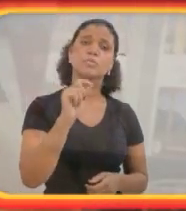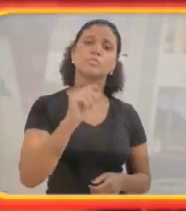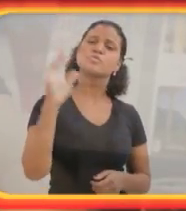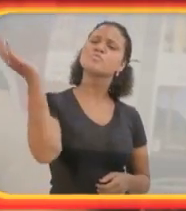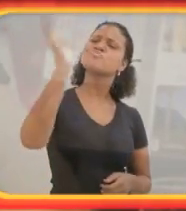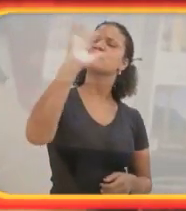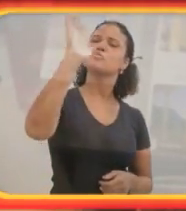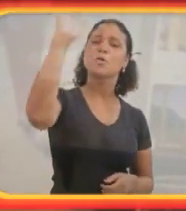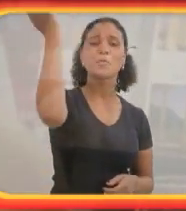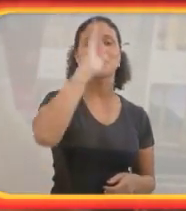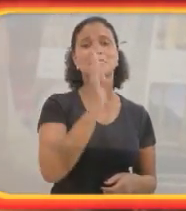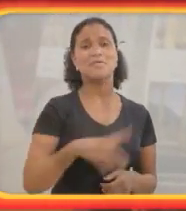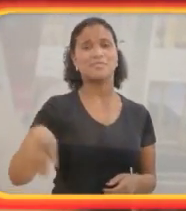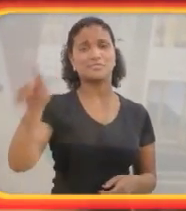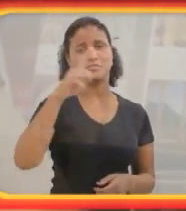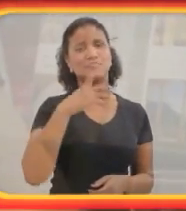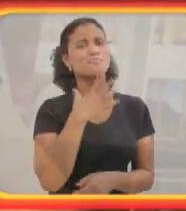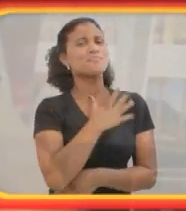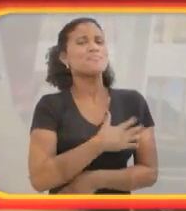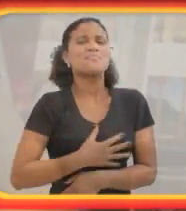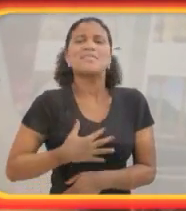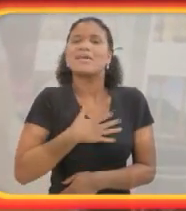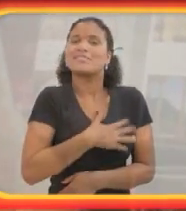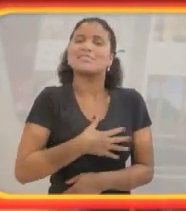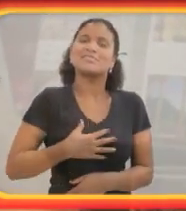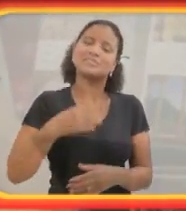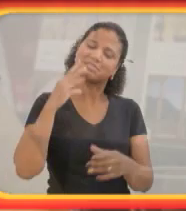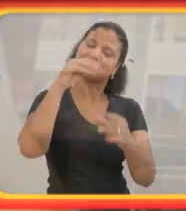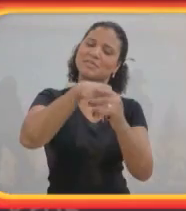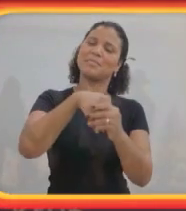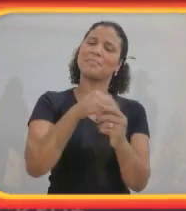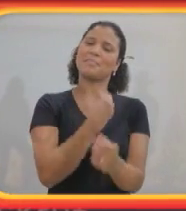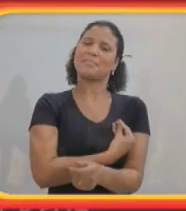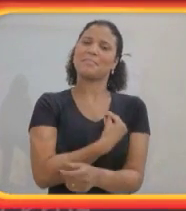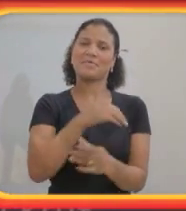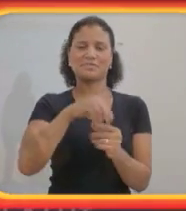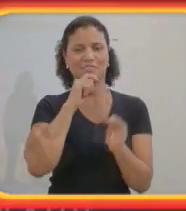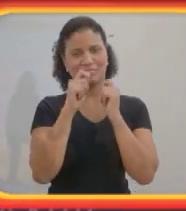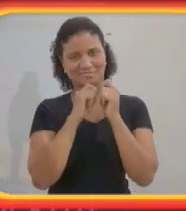Eu digo tchau para o Brasil. Foi um prazer fazer parte dessa entrevista.